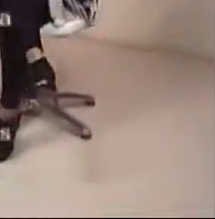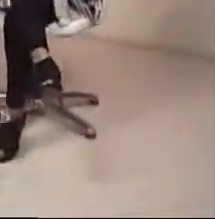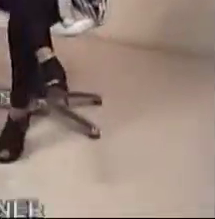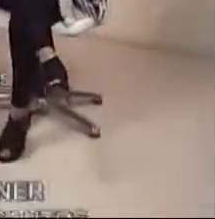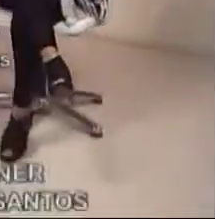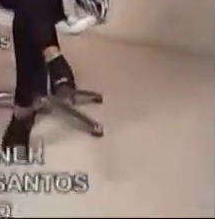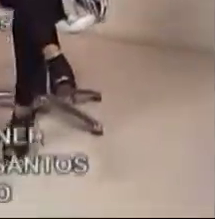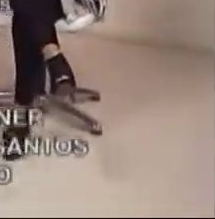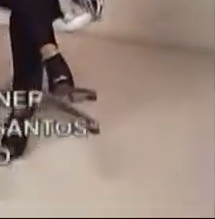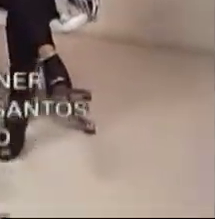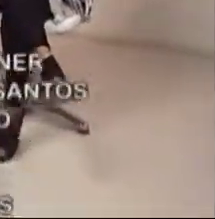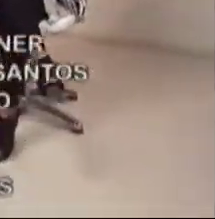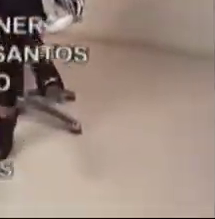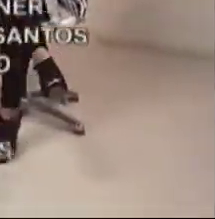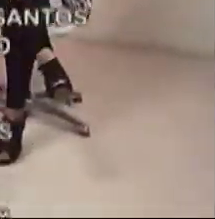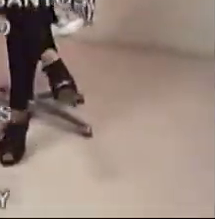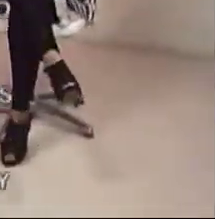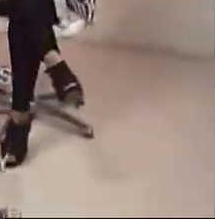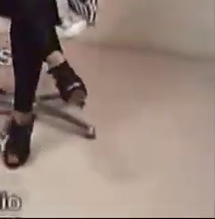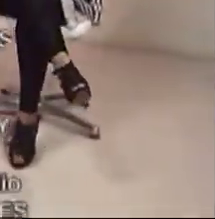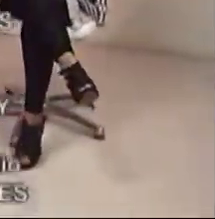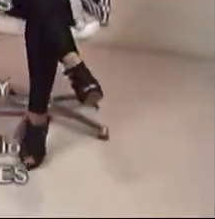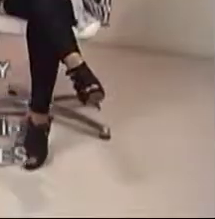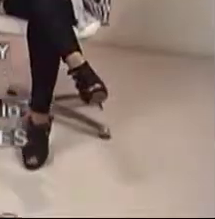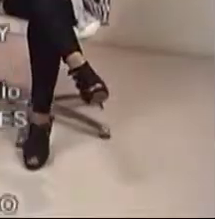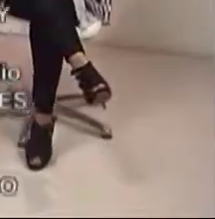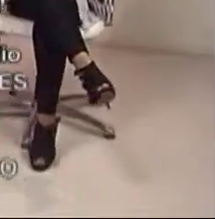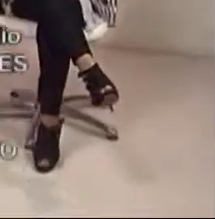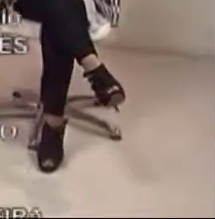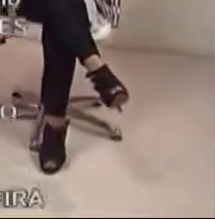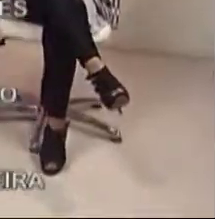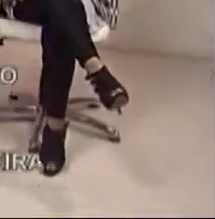Música Música